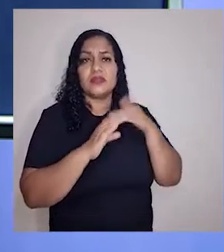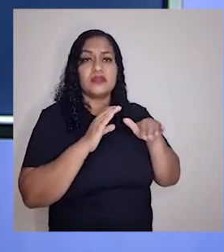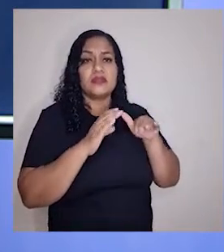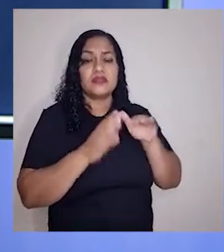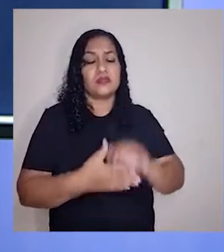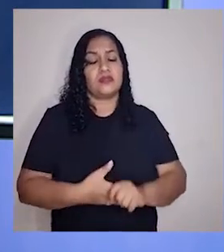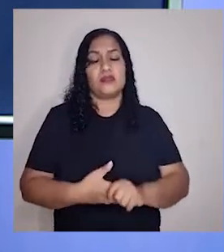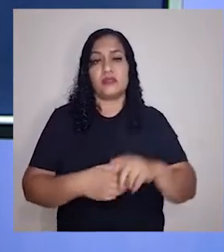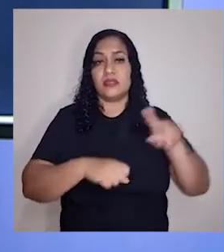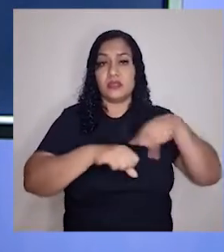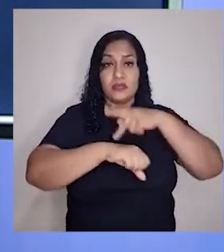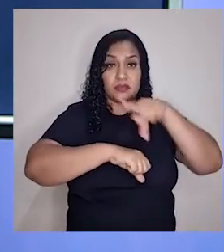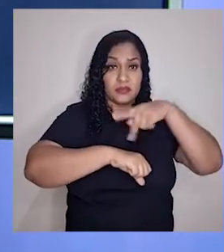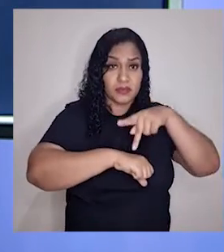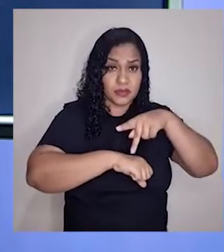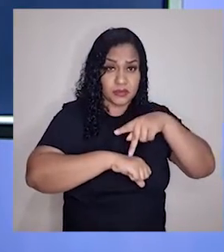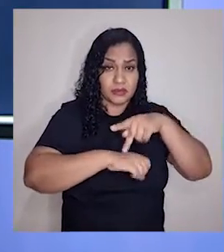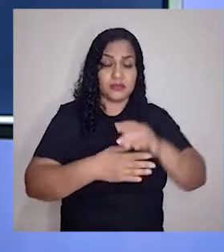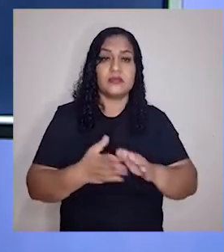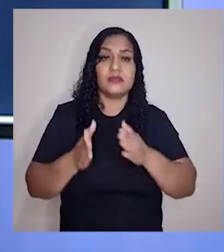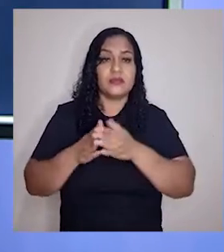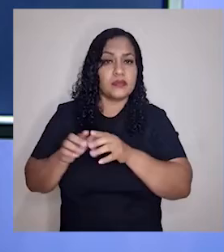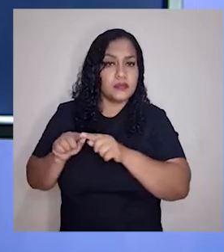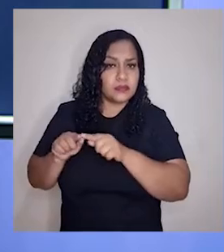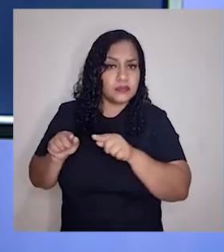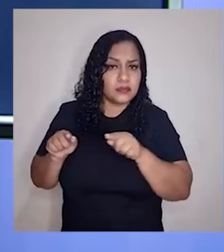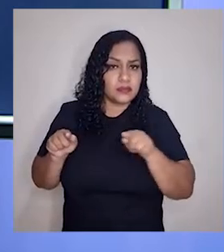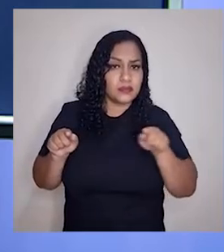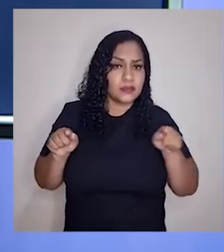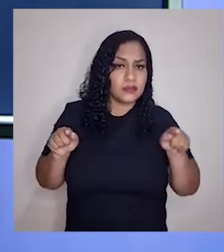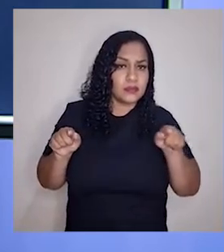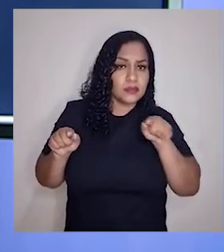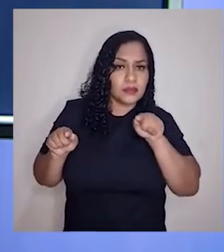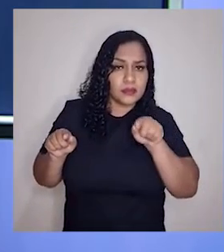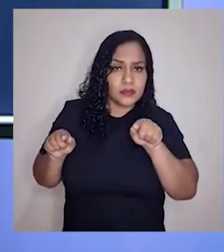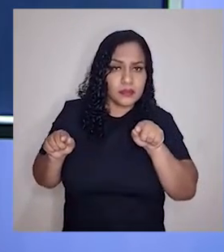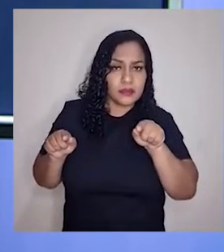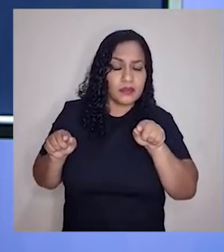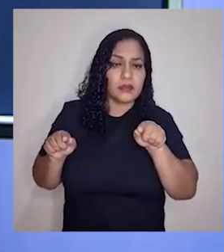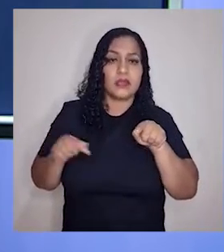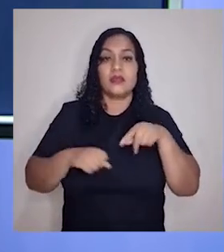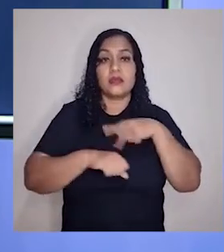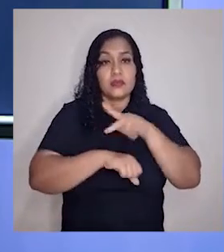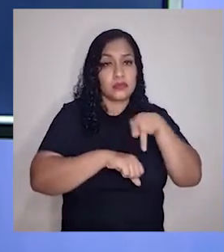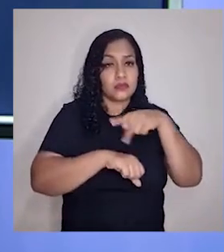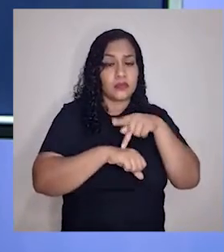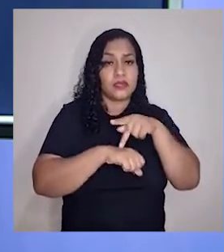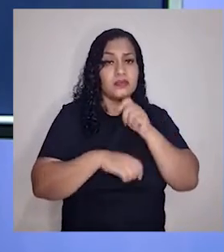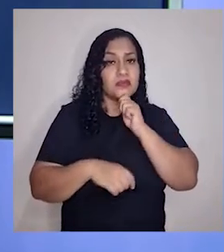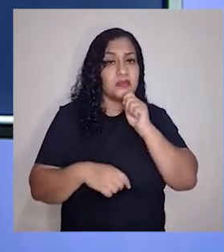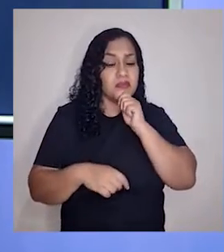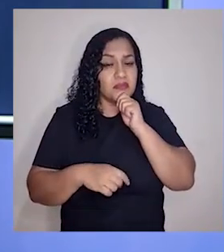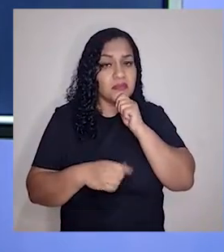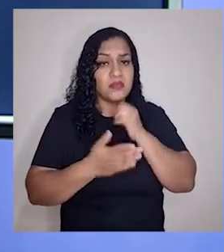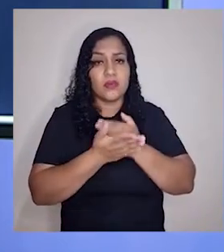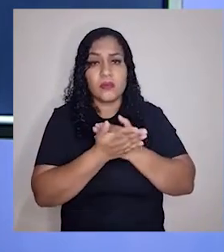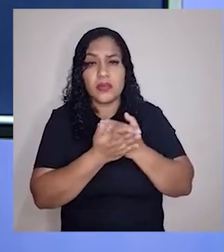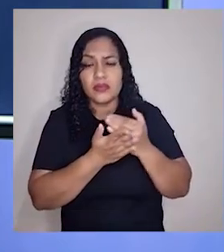enviavam pra esses países? Nessa fase aqui, se você observar, os países